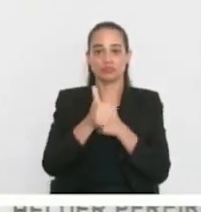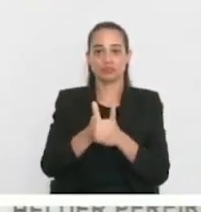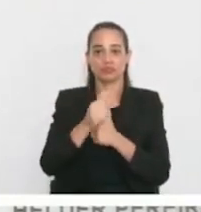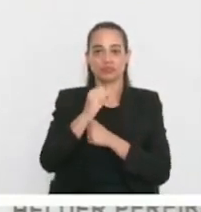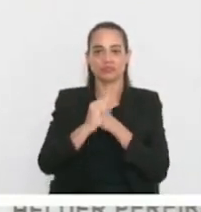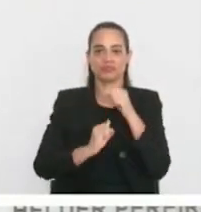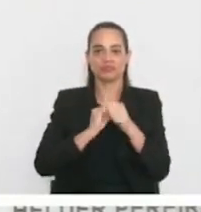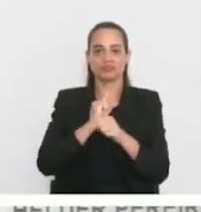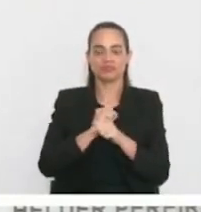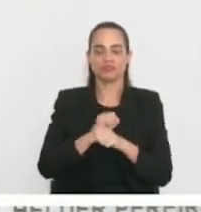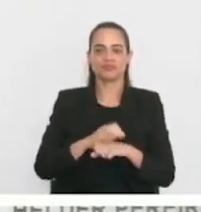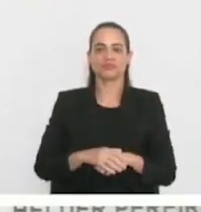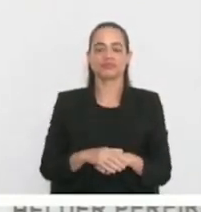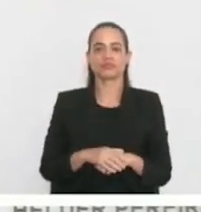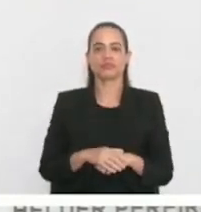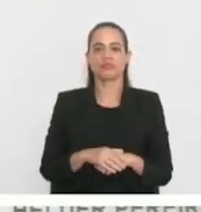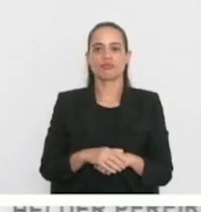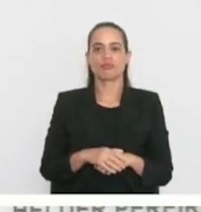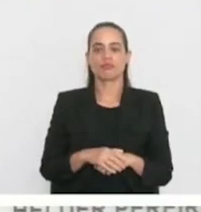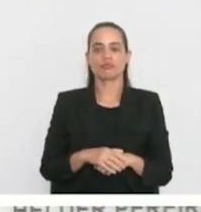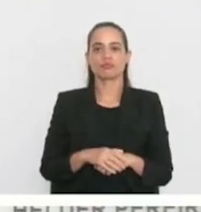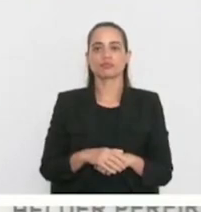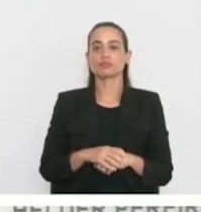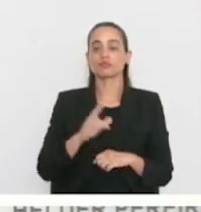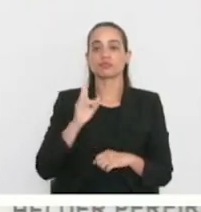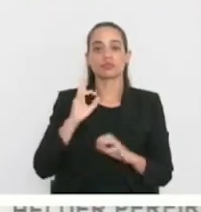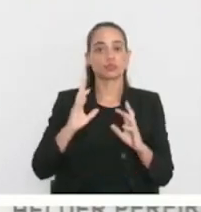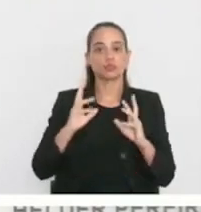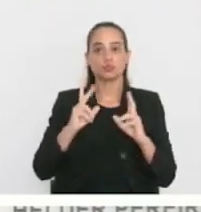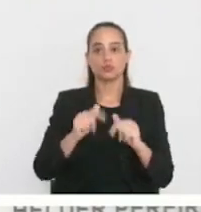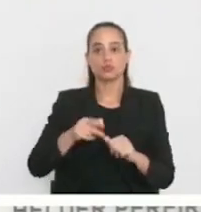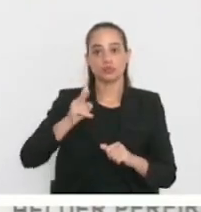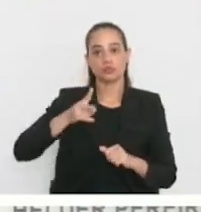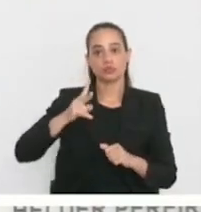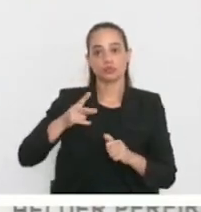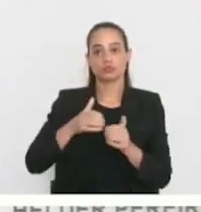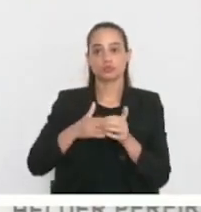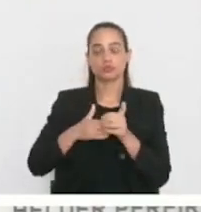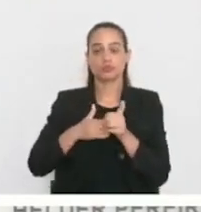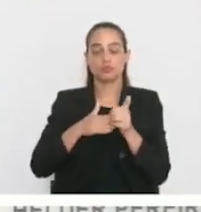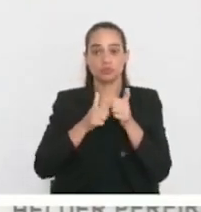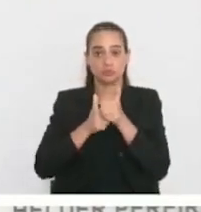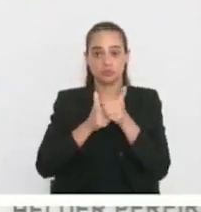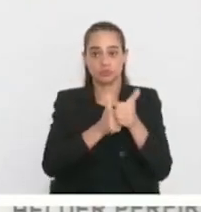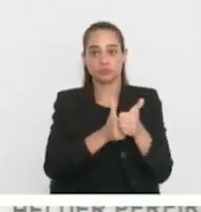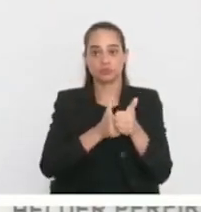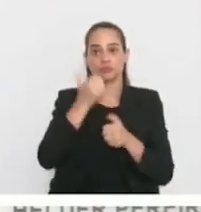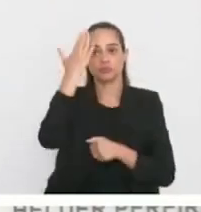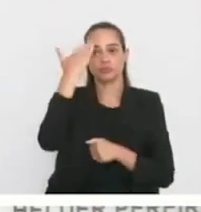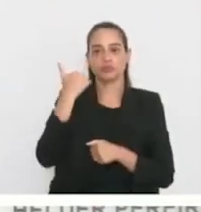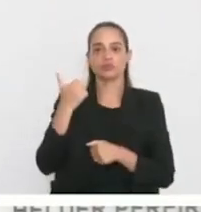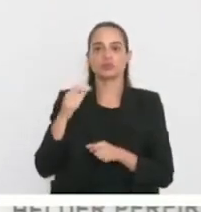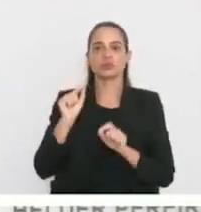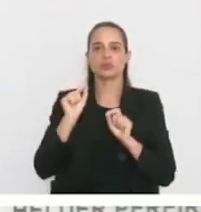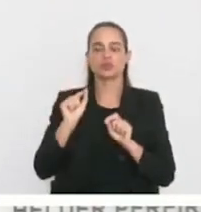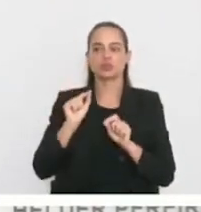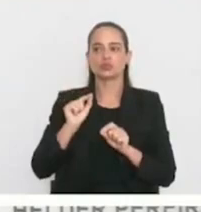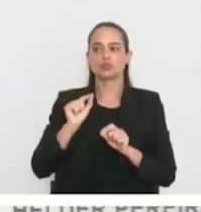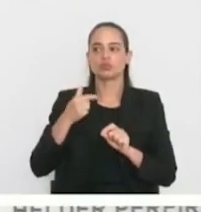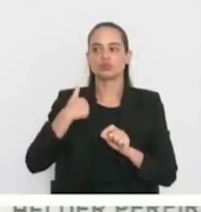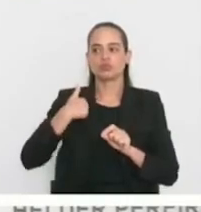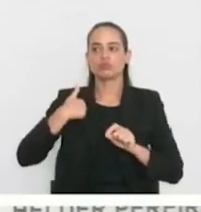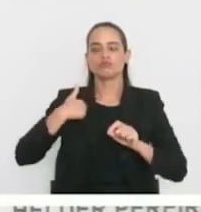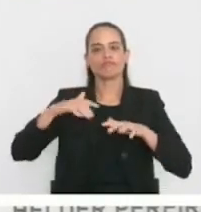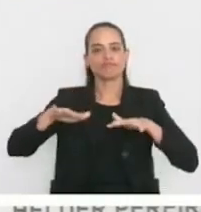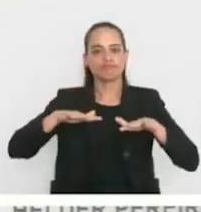Bom, todos que me acompanham sabem que uma das principais bandeiras não é nem do meu mandato, é da